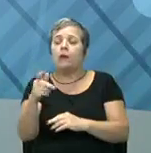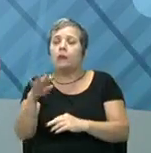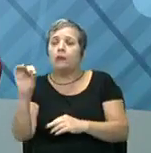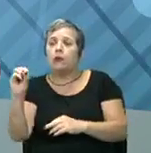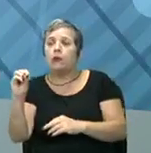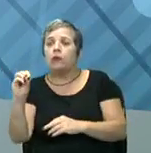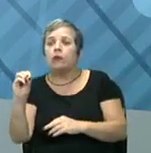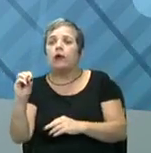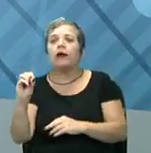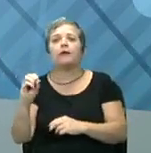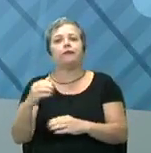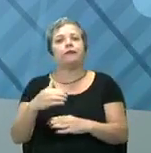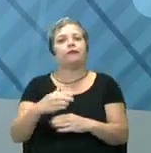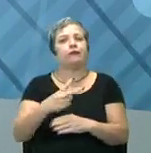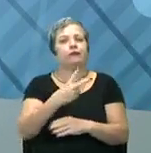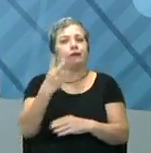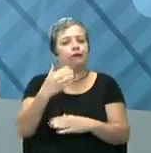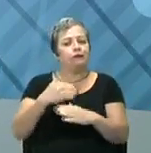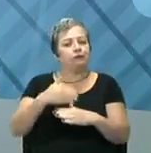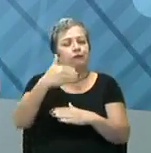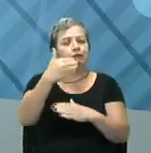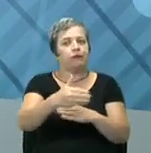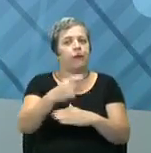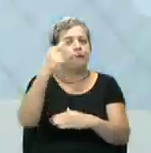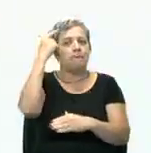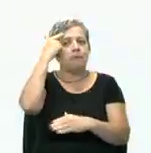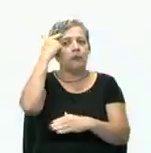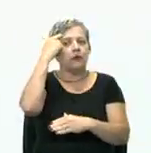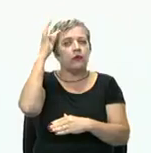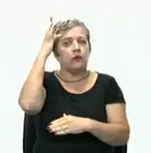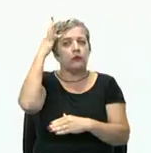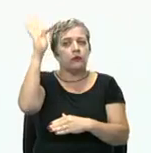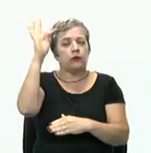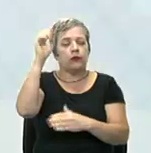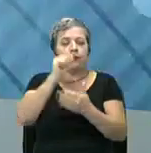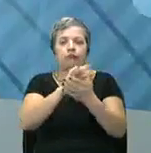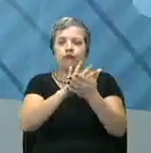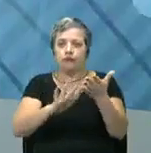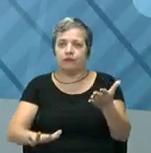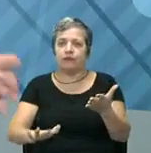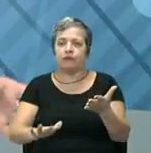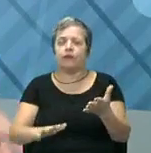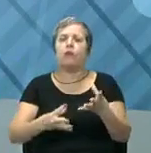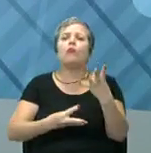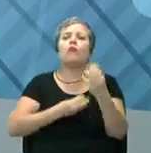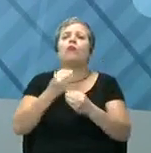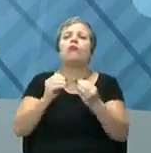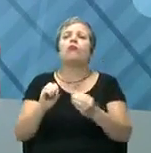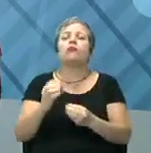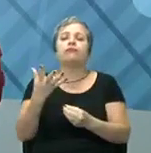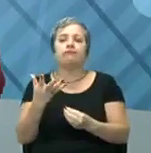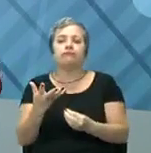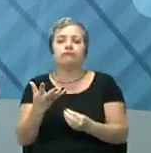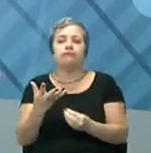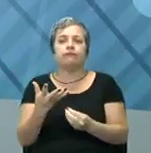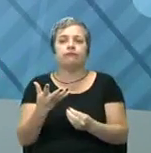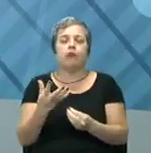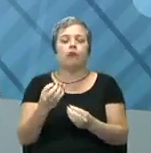vamos agora para a segunda etapa dessa aula, vamos pensar na teoria burocrática. Como foi feita, como